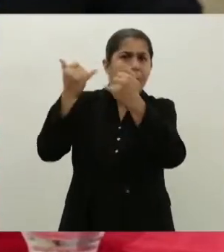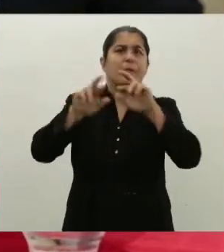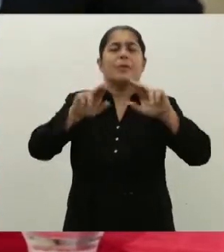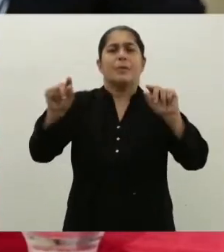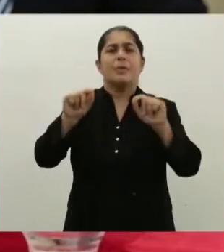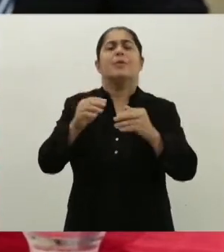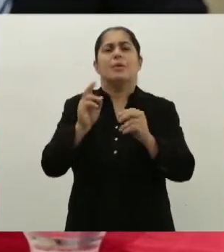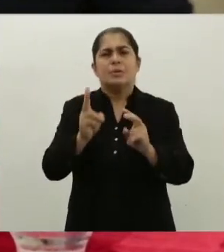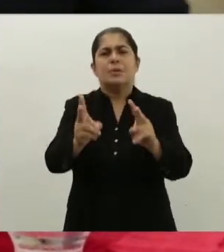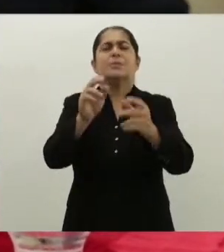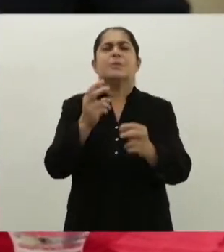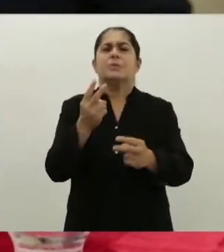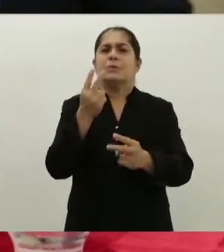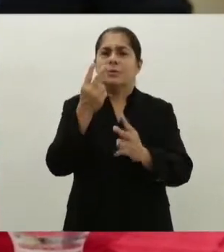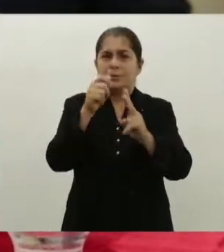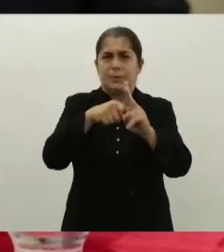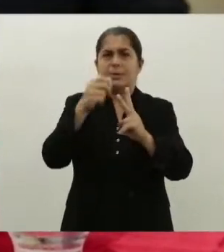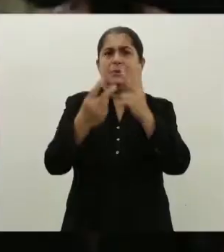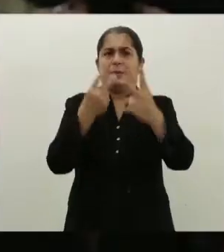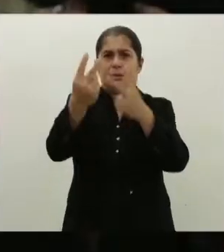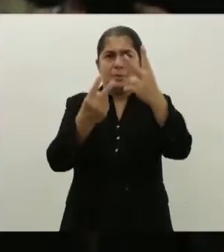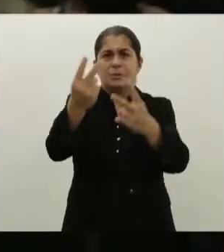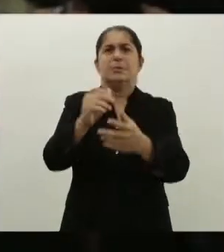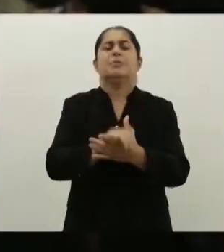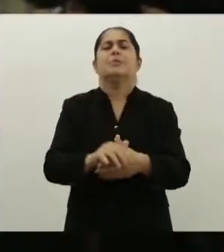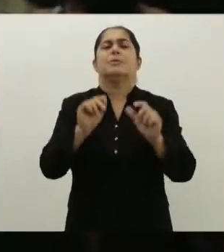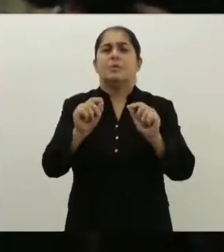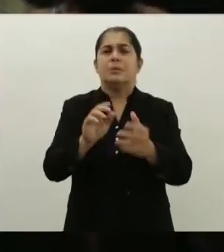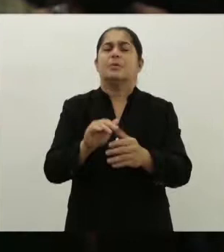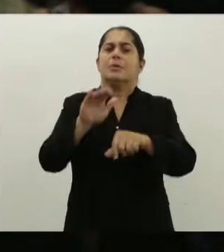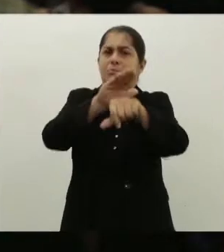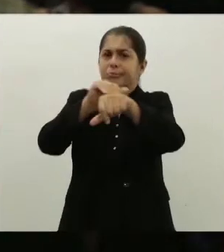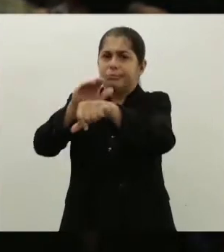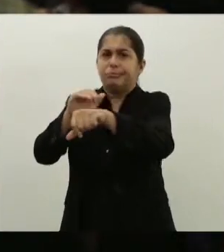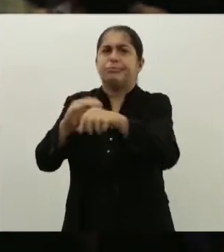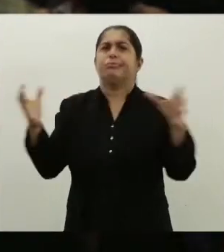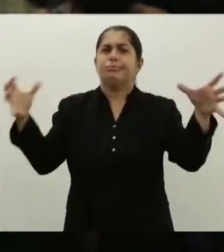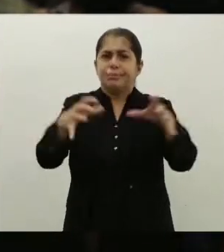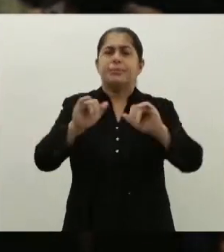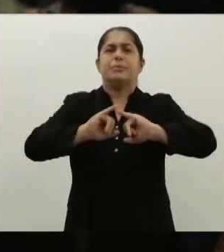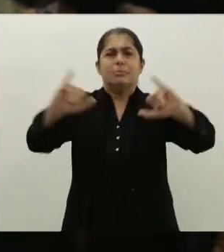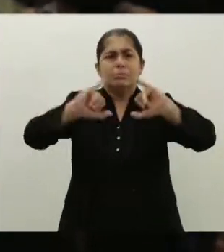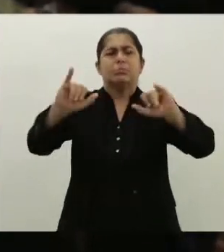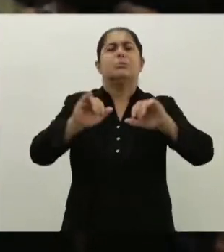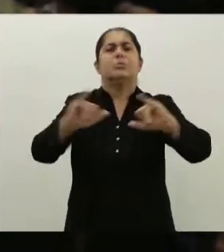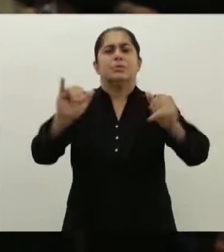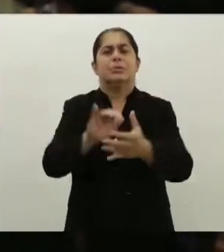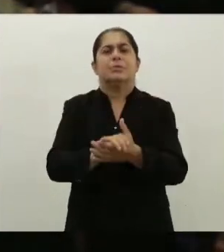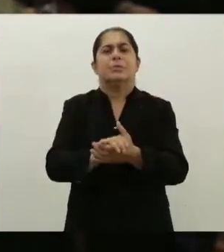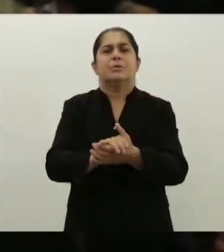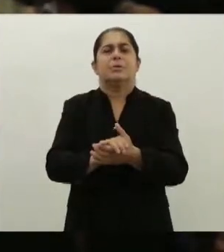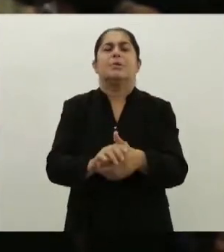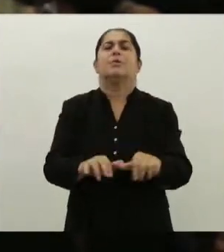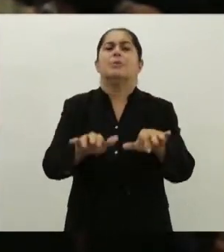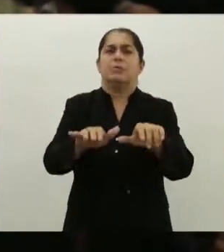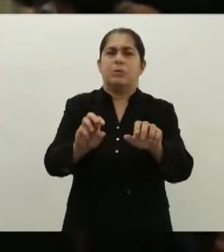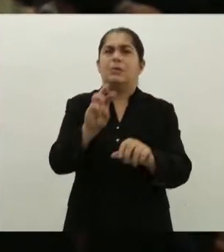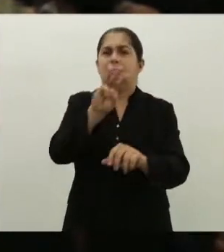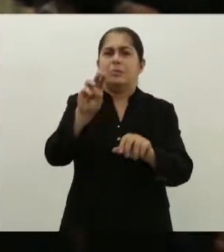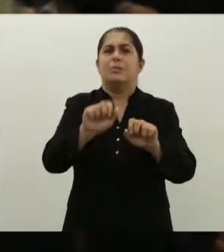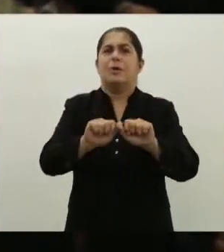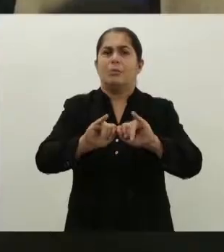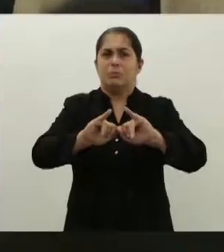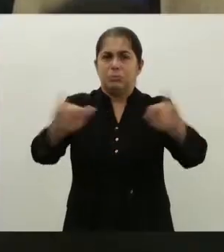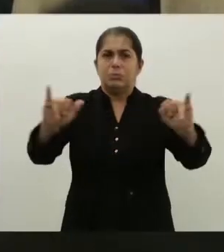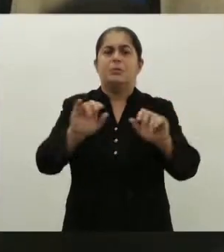Paraíba acontecem a cada dois meses e as chamadas para o evento são sempre publicadas no Diário Oficial Eletrônico do